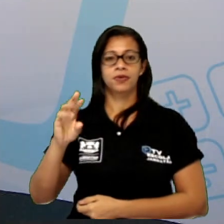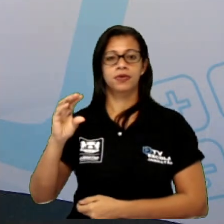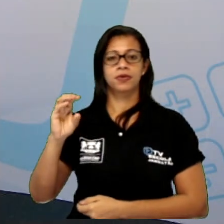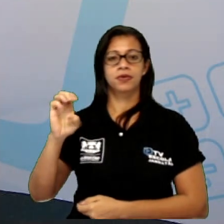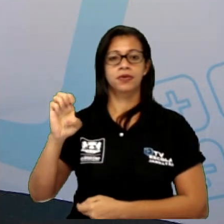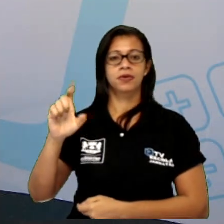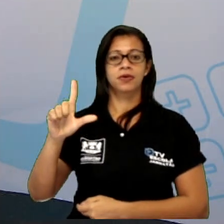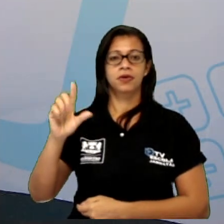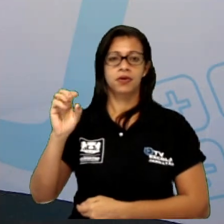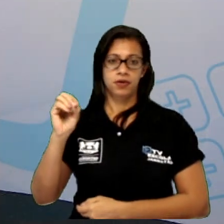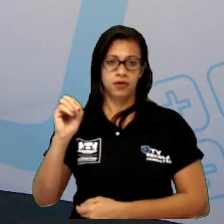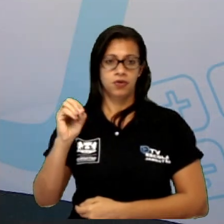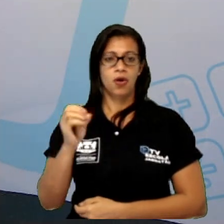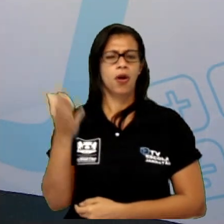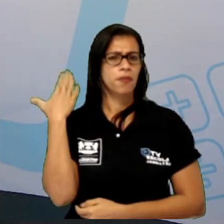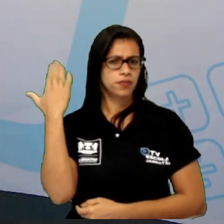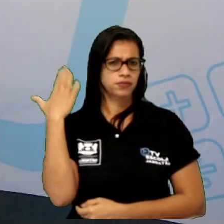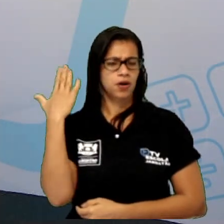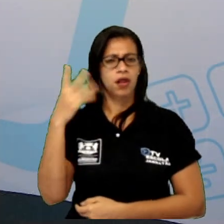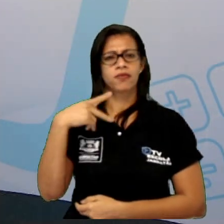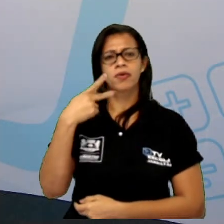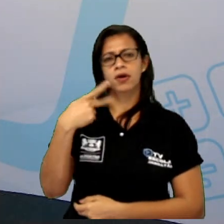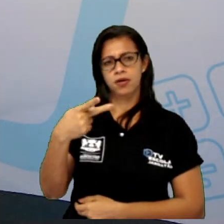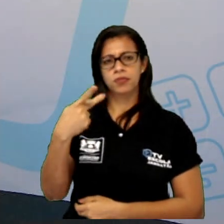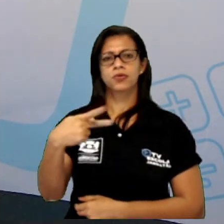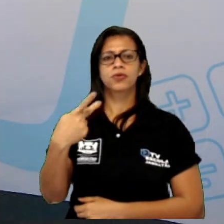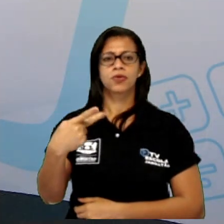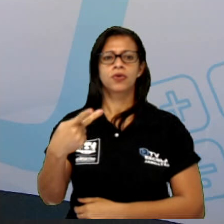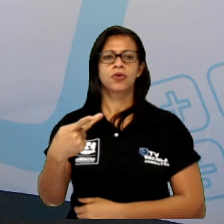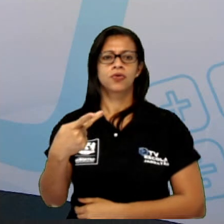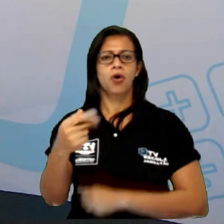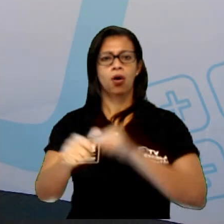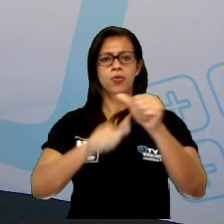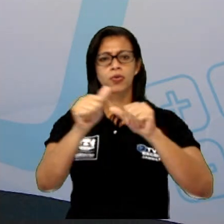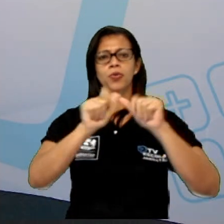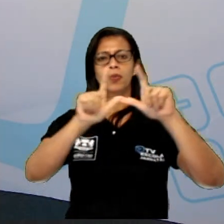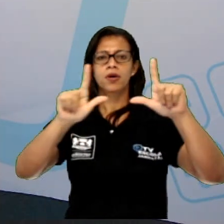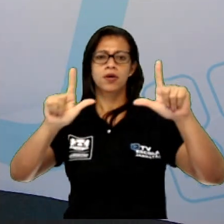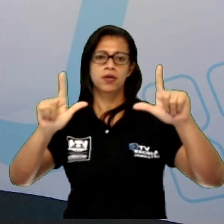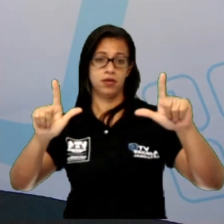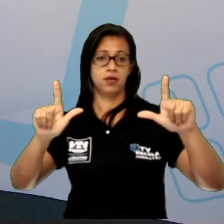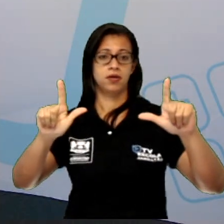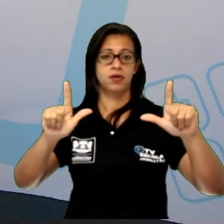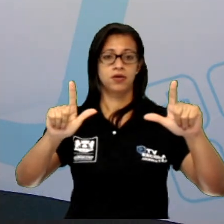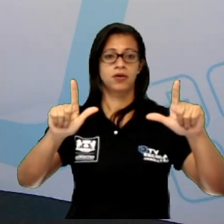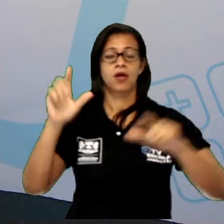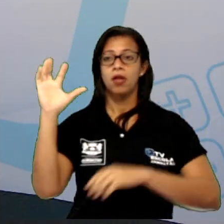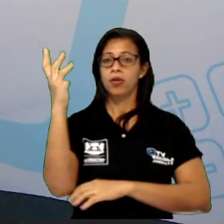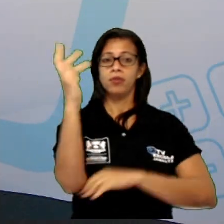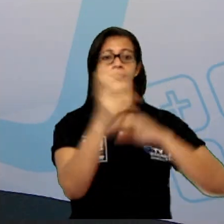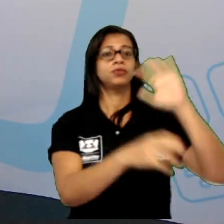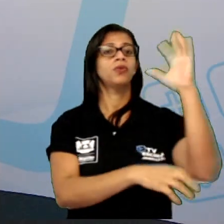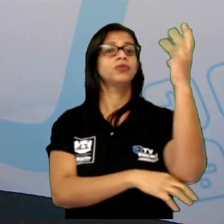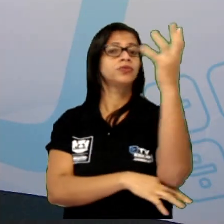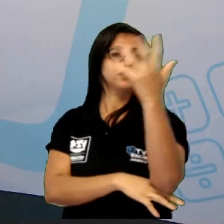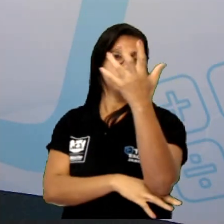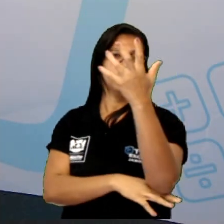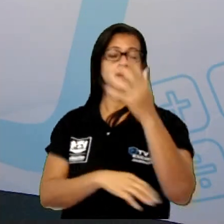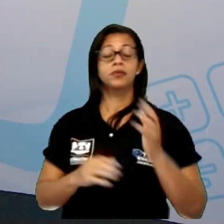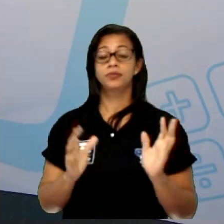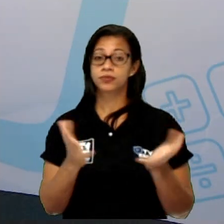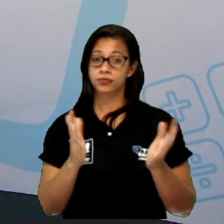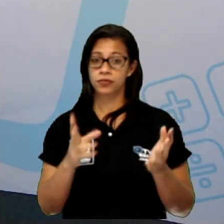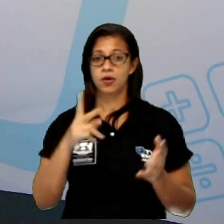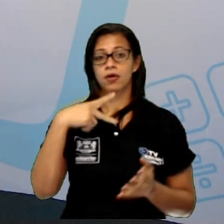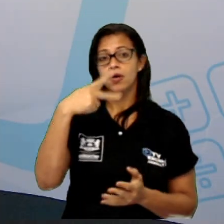aula passada a gente falou sobre transformações de paisagens naturais, paisagens antrópicas e essa aula agora nós vamos falar sobre as